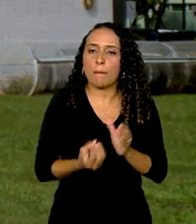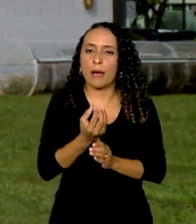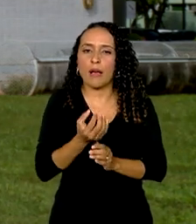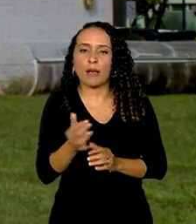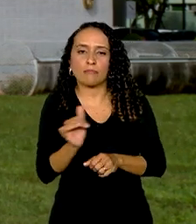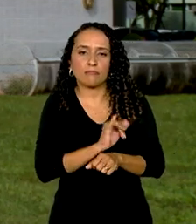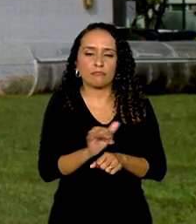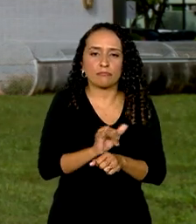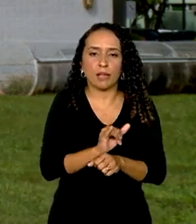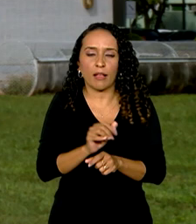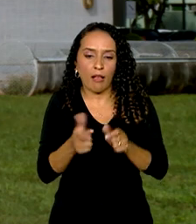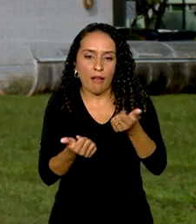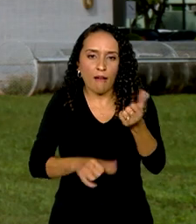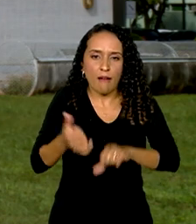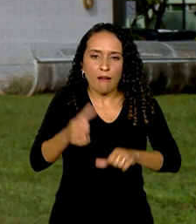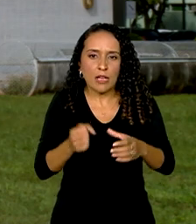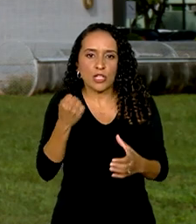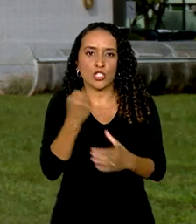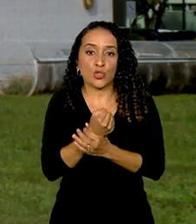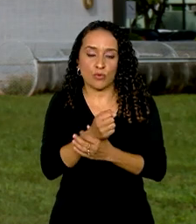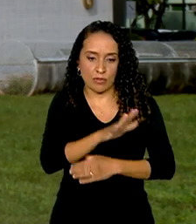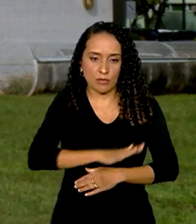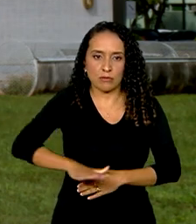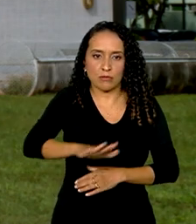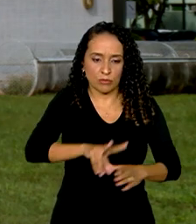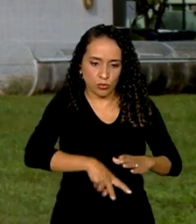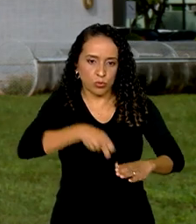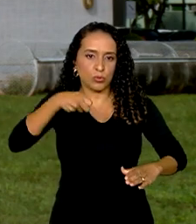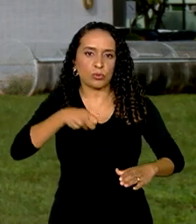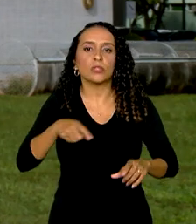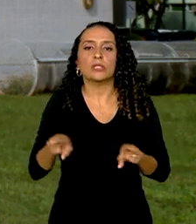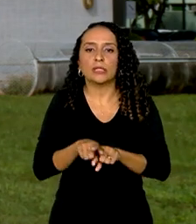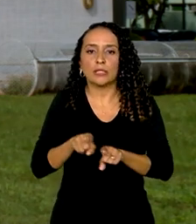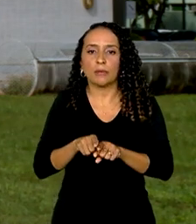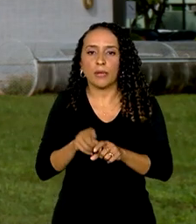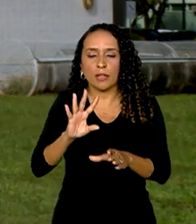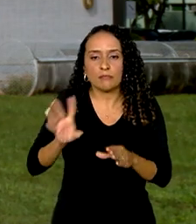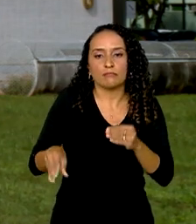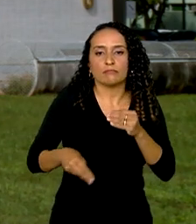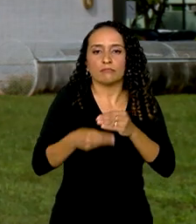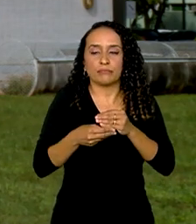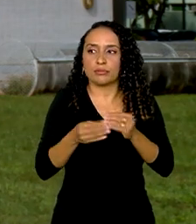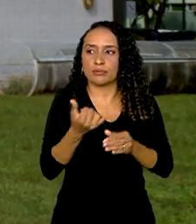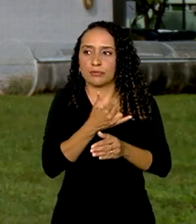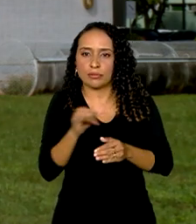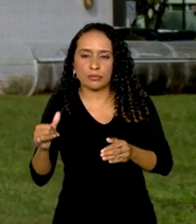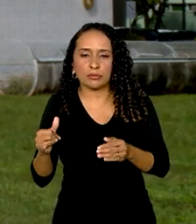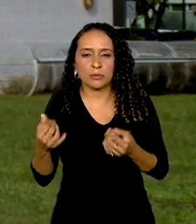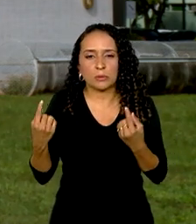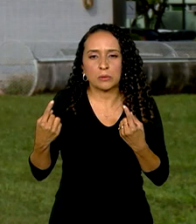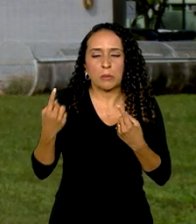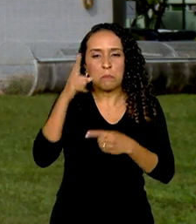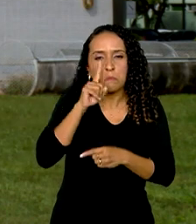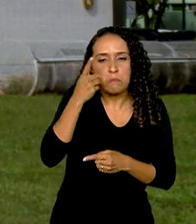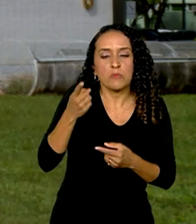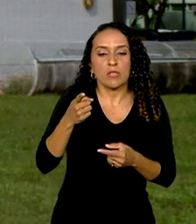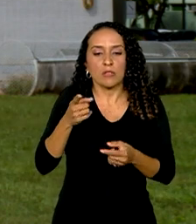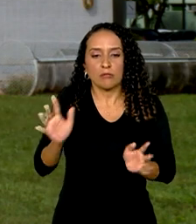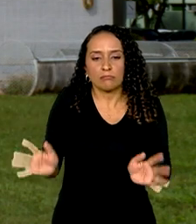para avaliar a segurança no trabalho da mineração e incluir os minerais críticos para a emissão de debêntures